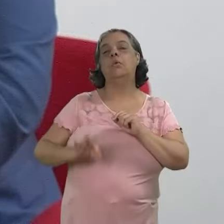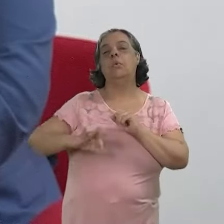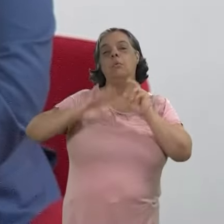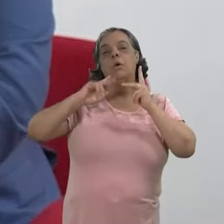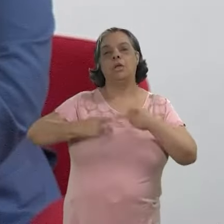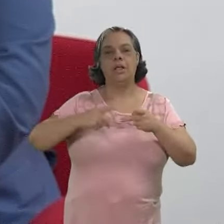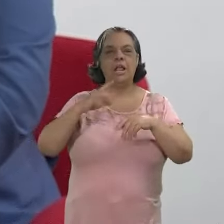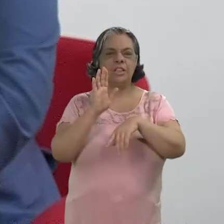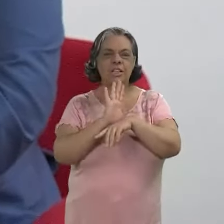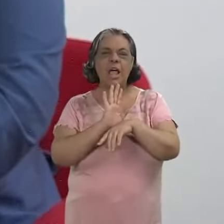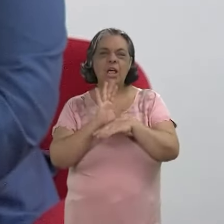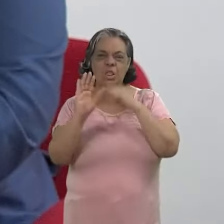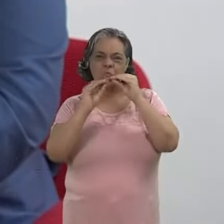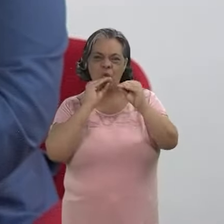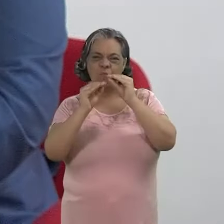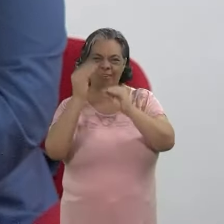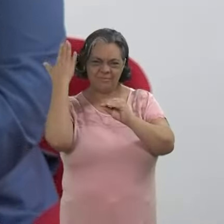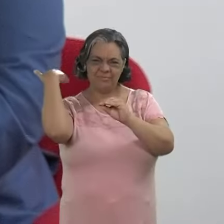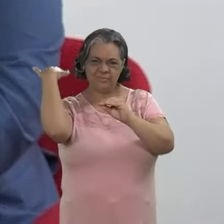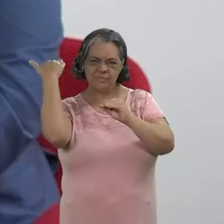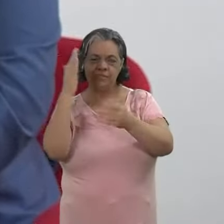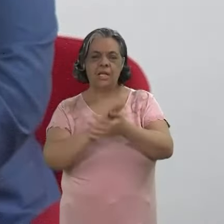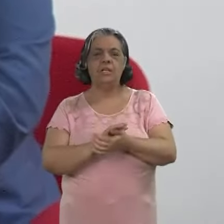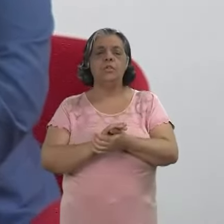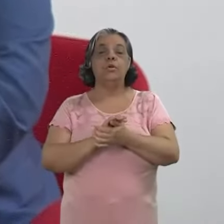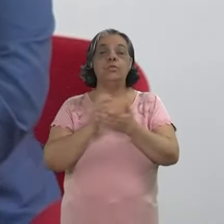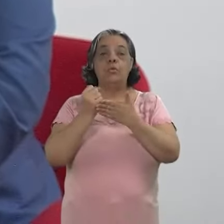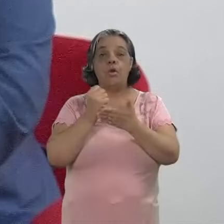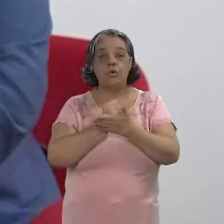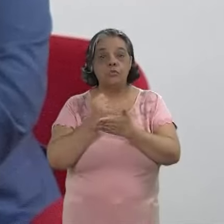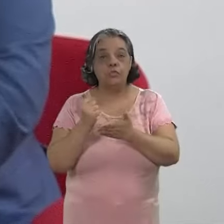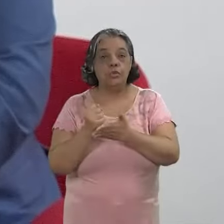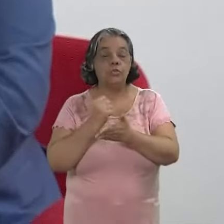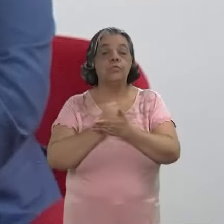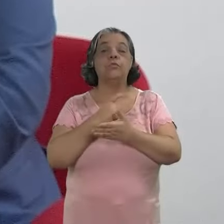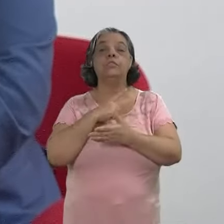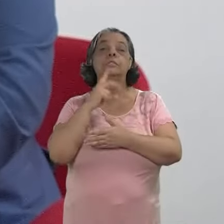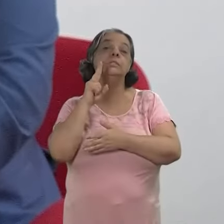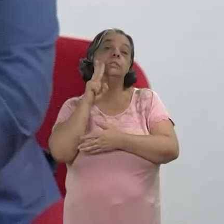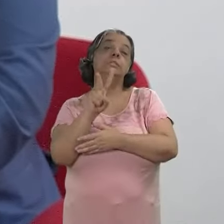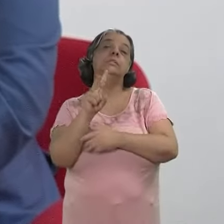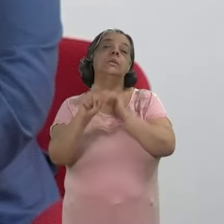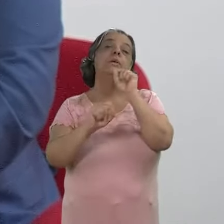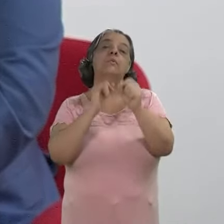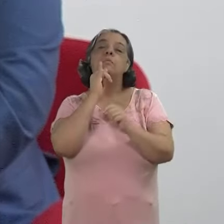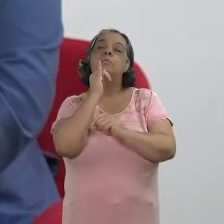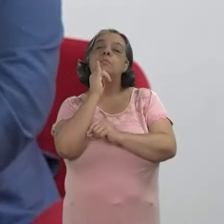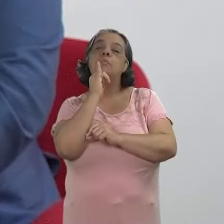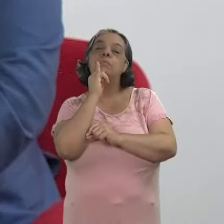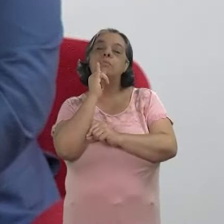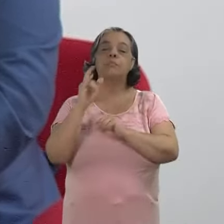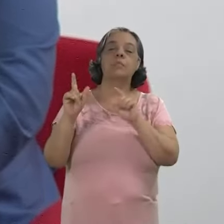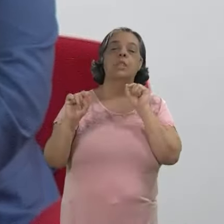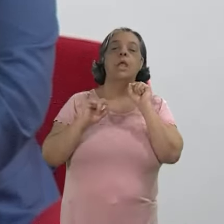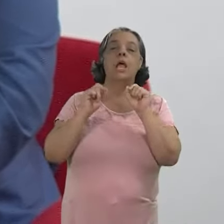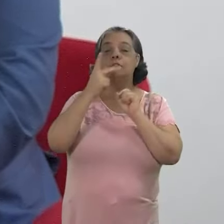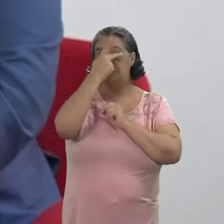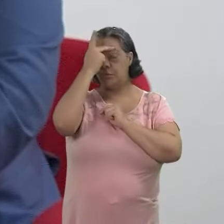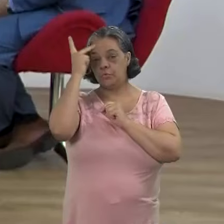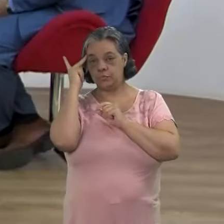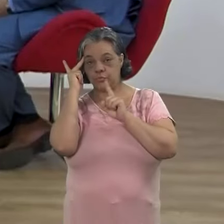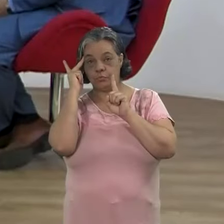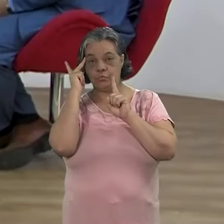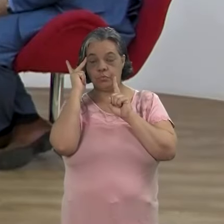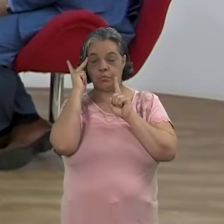Veja o que nas novelas do passado e nos registros, você tinha, por exemplo, aquele blackface, Quer dizer,